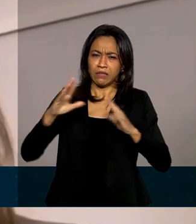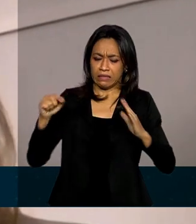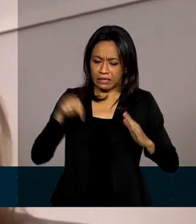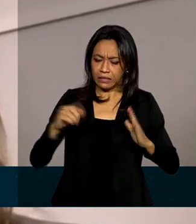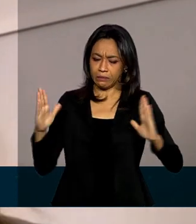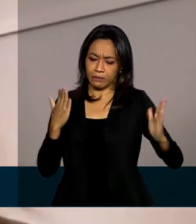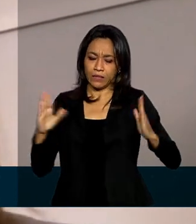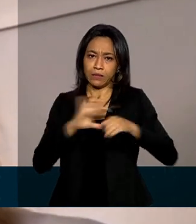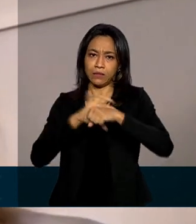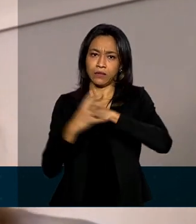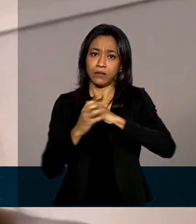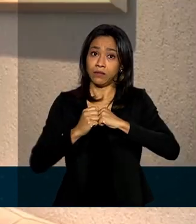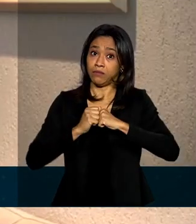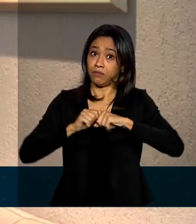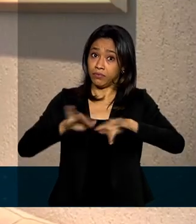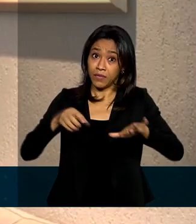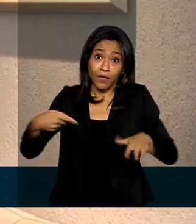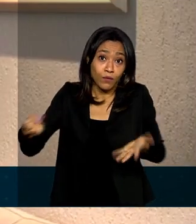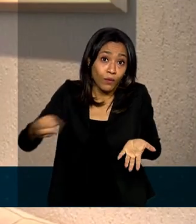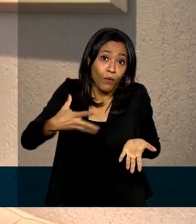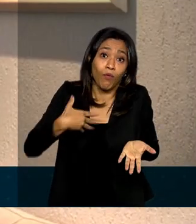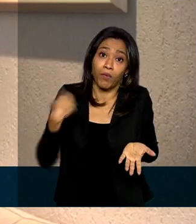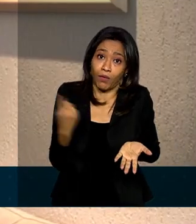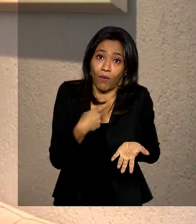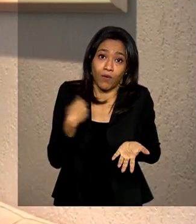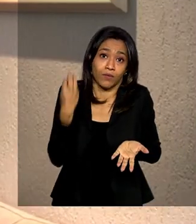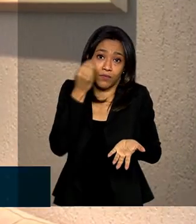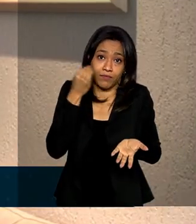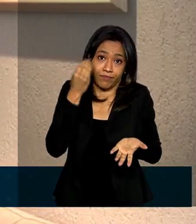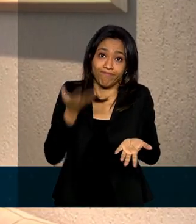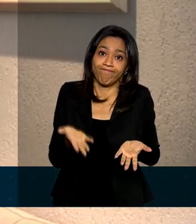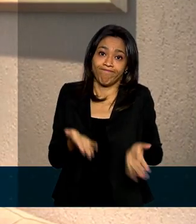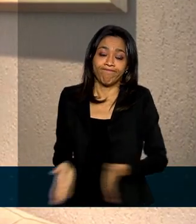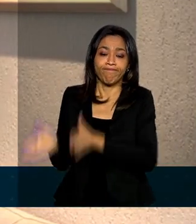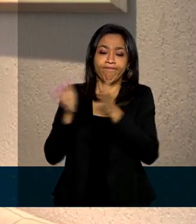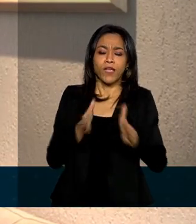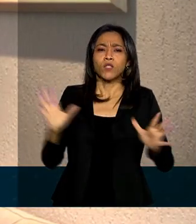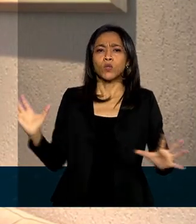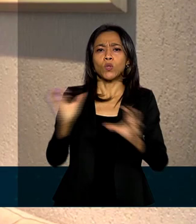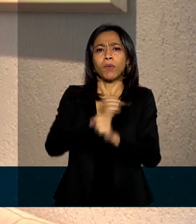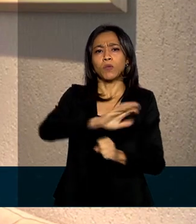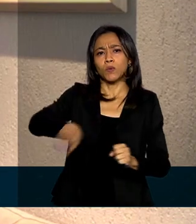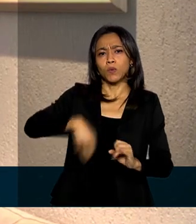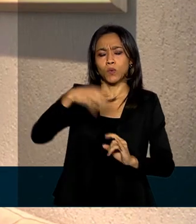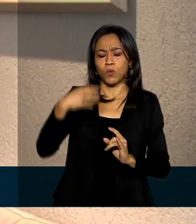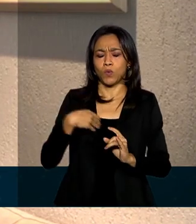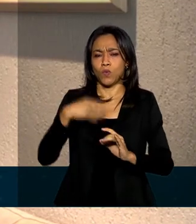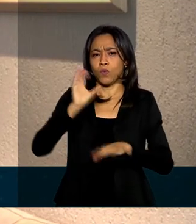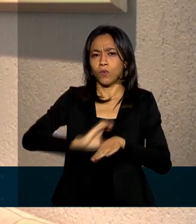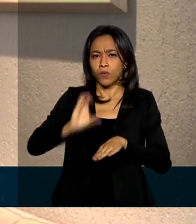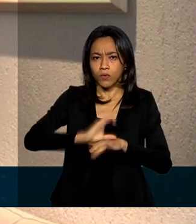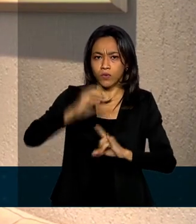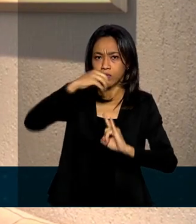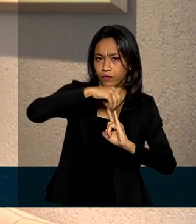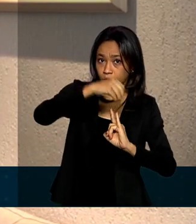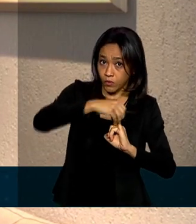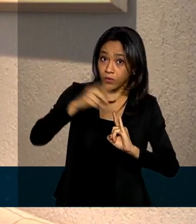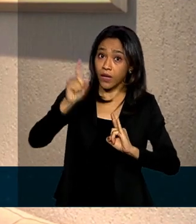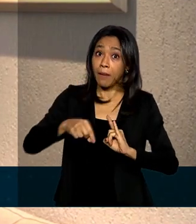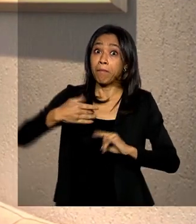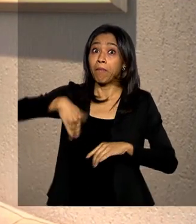que é tudo muito novo para nós. Segundo o Campus Virtual Fiocruz, no total, o curso online já teve mais de